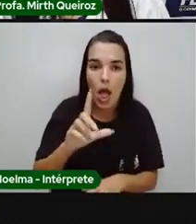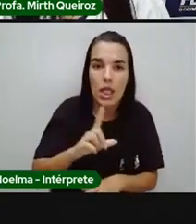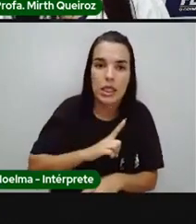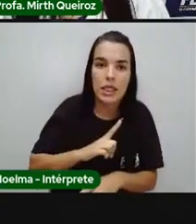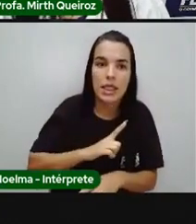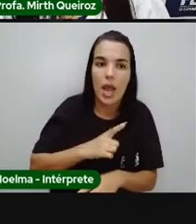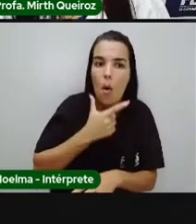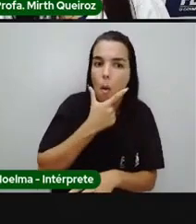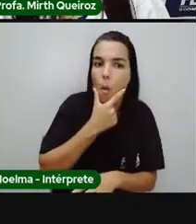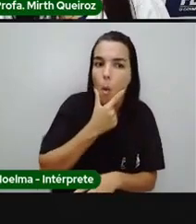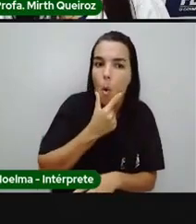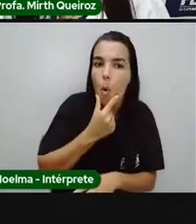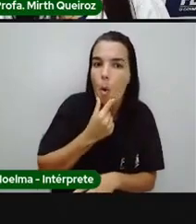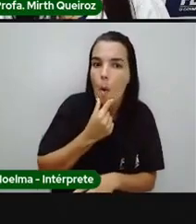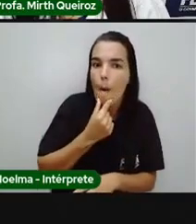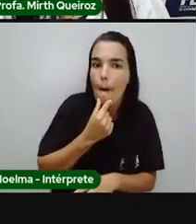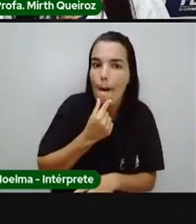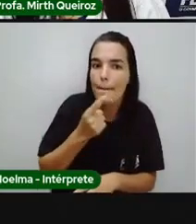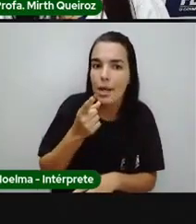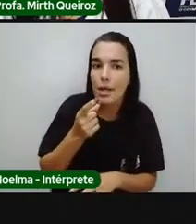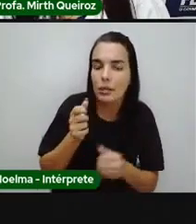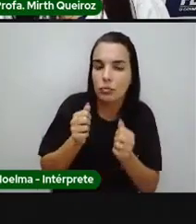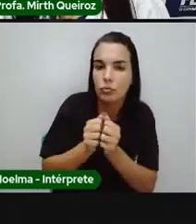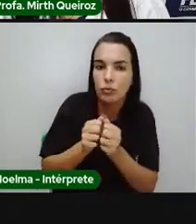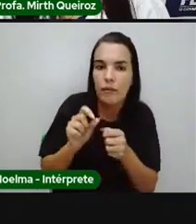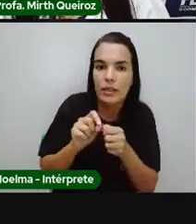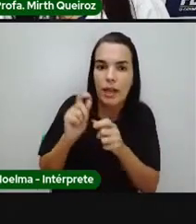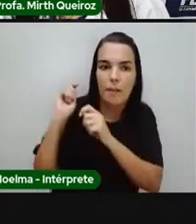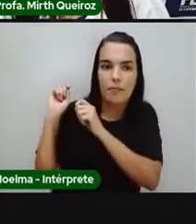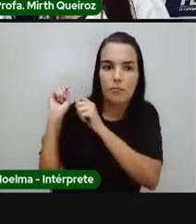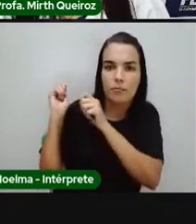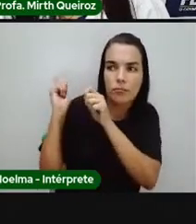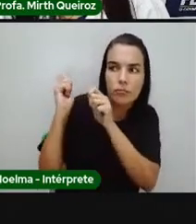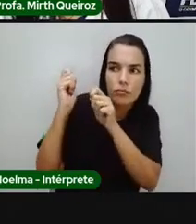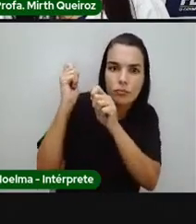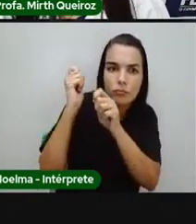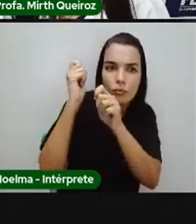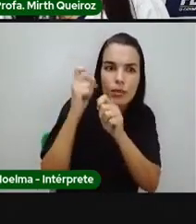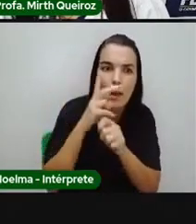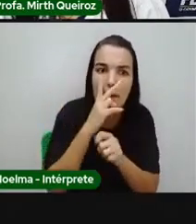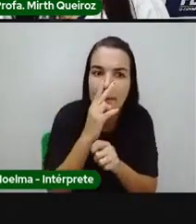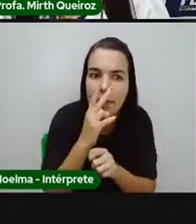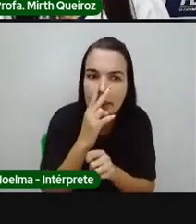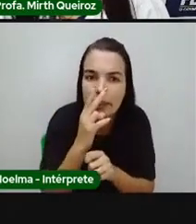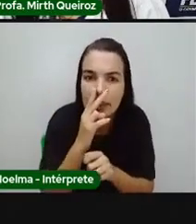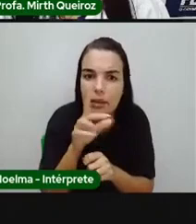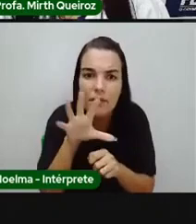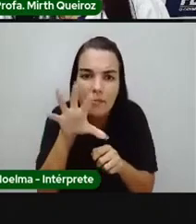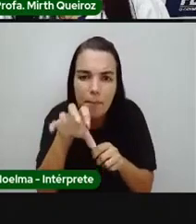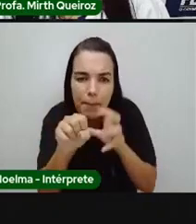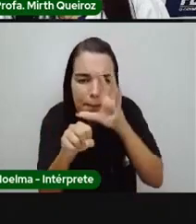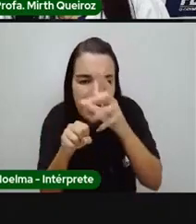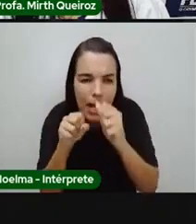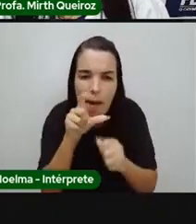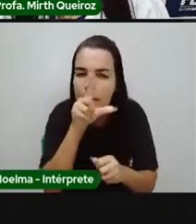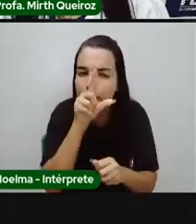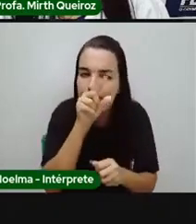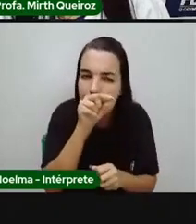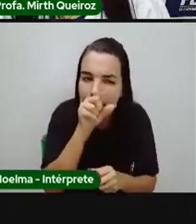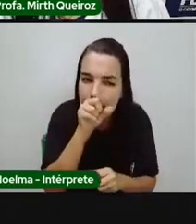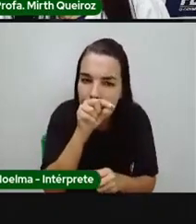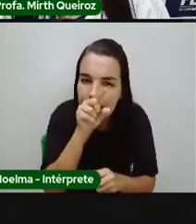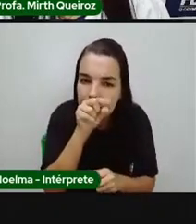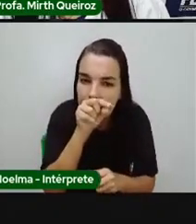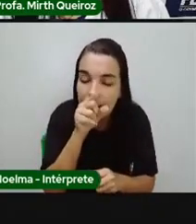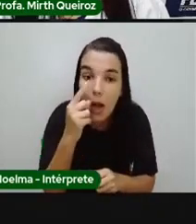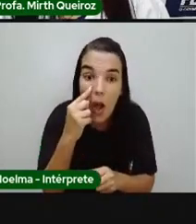né, que ele está fazendo meio que uma arapuca, que está fazendo uma armadilha para um passarinho. E esse passarinho aqui, ó,